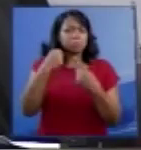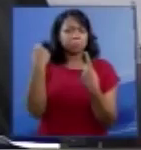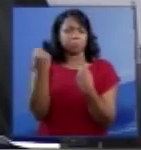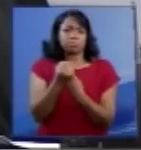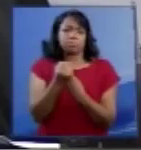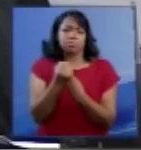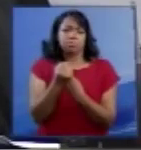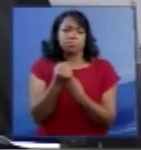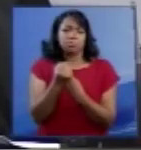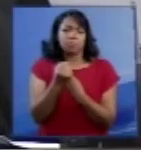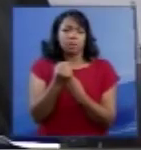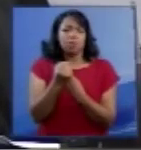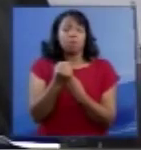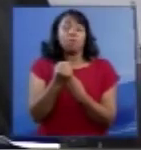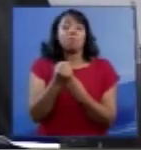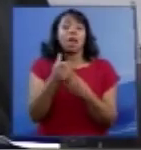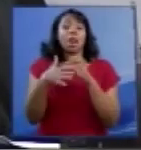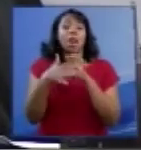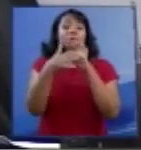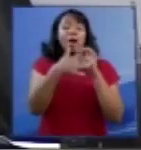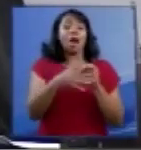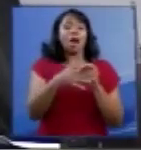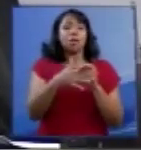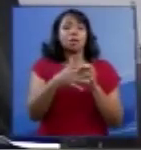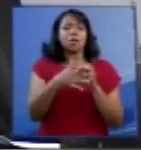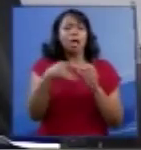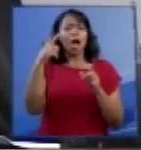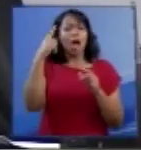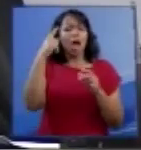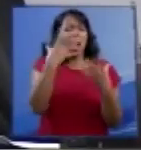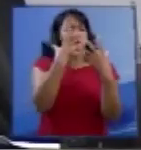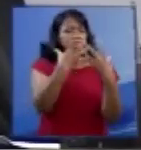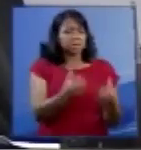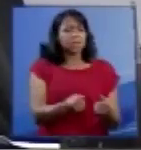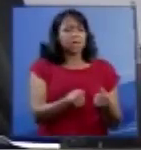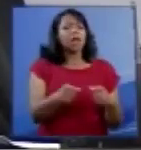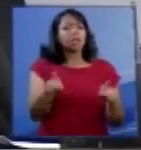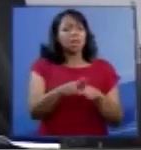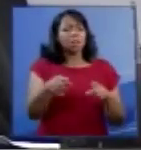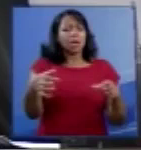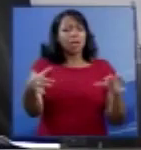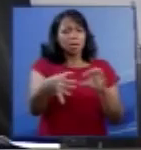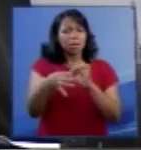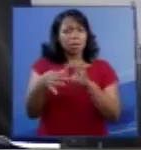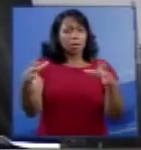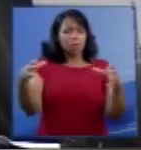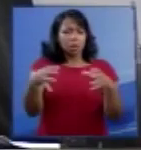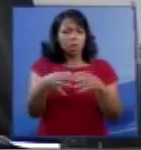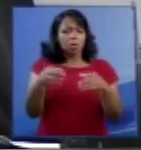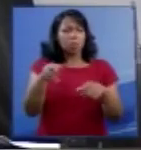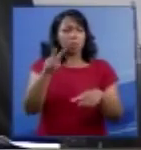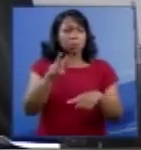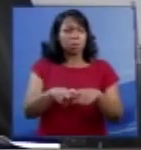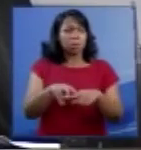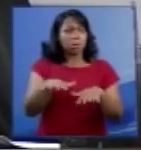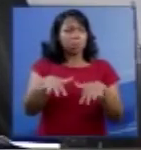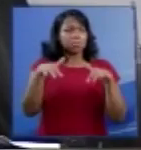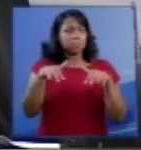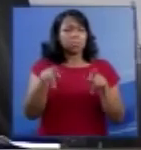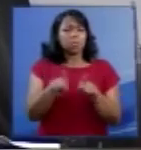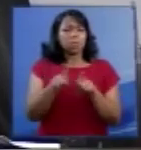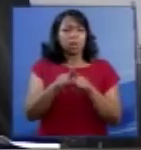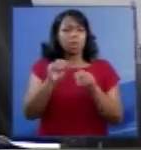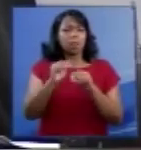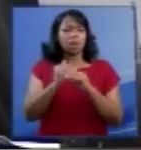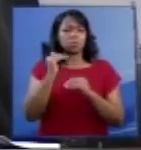levará ao convencimento dos integrantes da corte, levará o